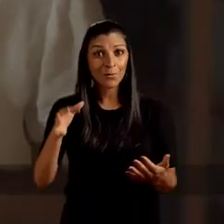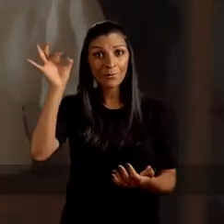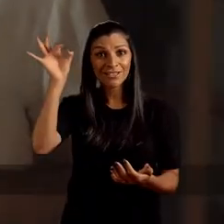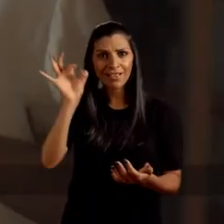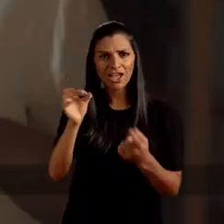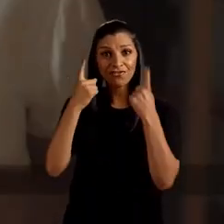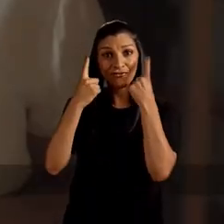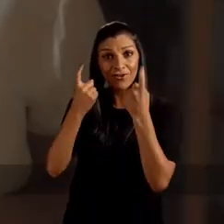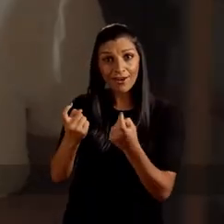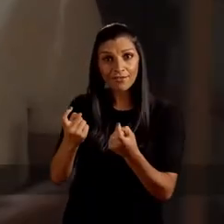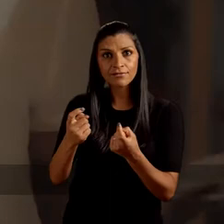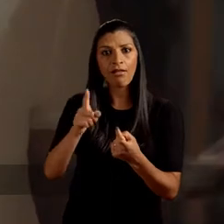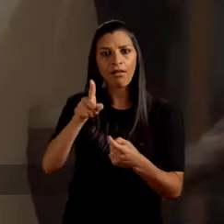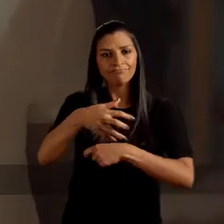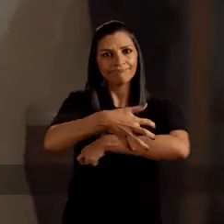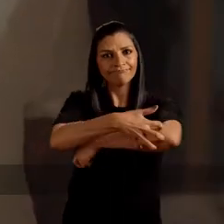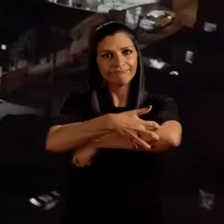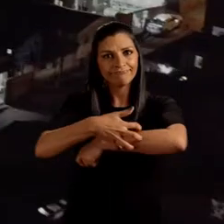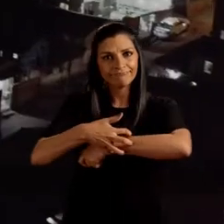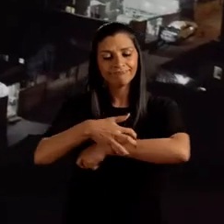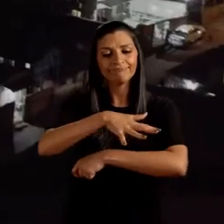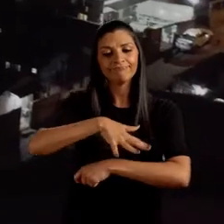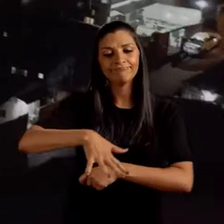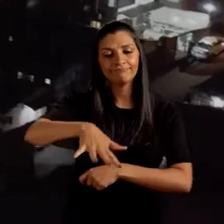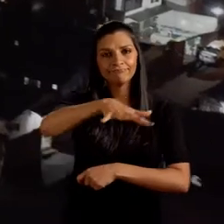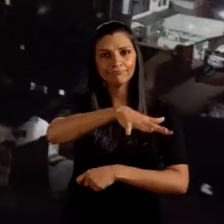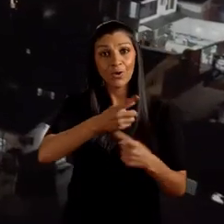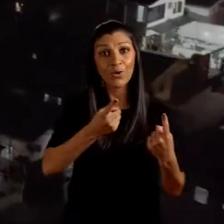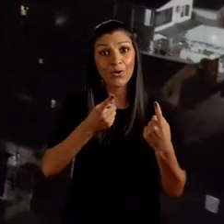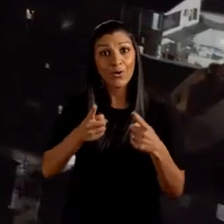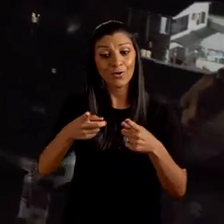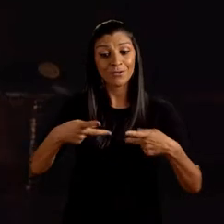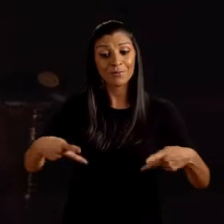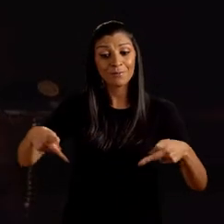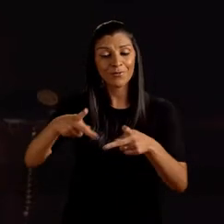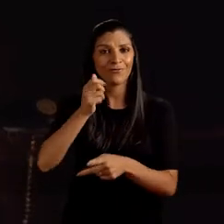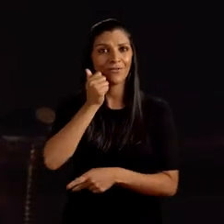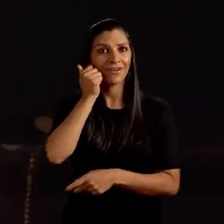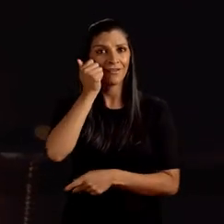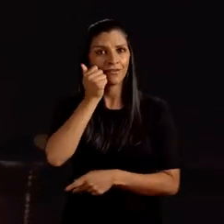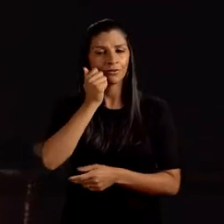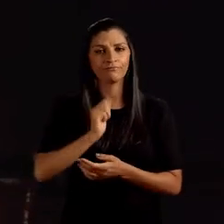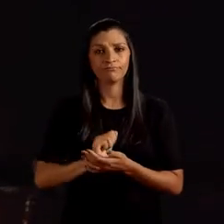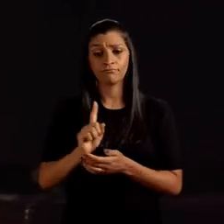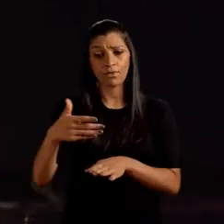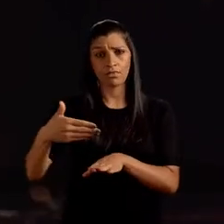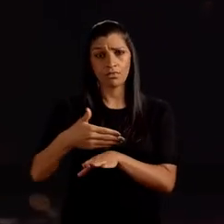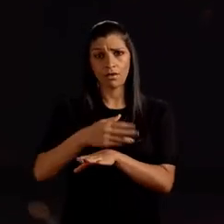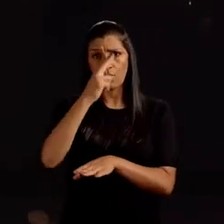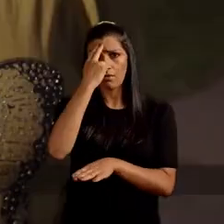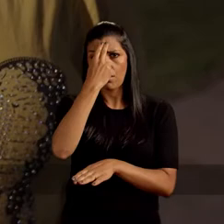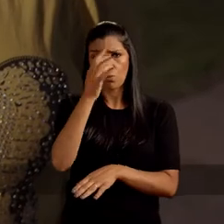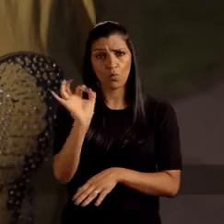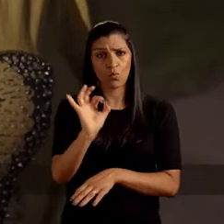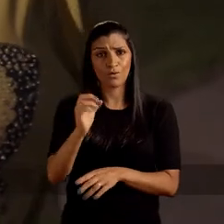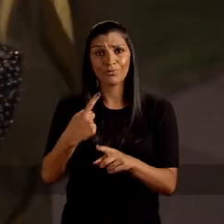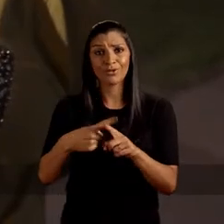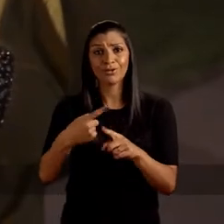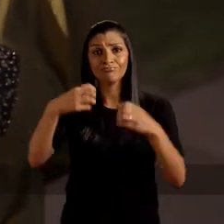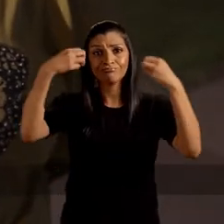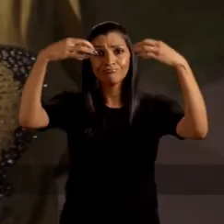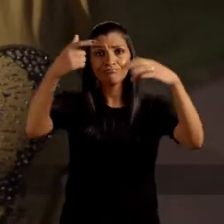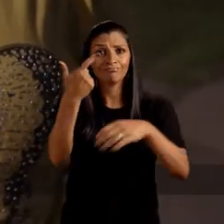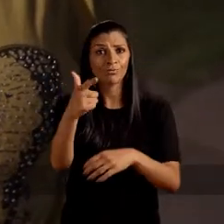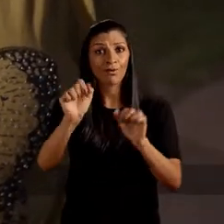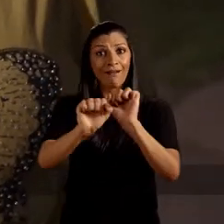maiores índices de violência se concentram na periferia e ocorrem contra a população negra. Aqui não entra Uber, porque não tem